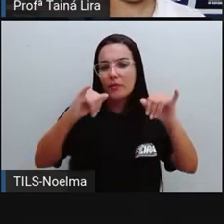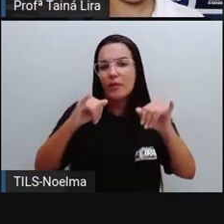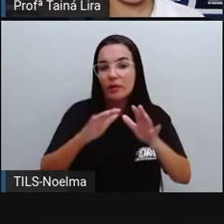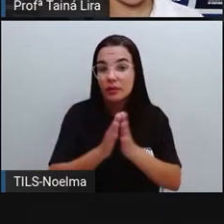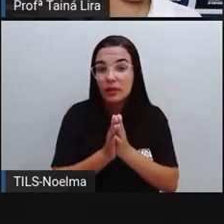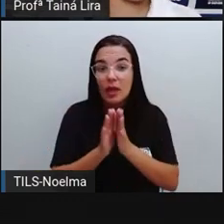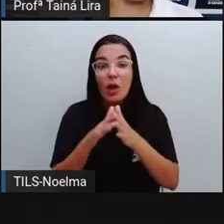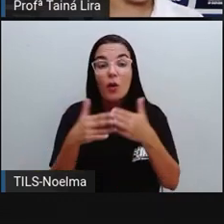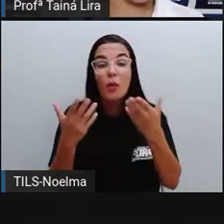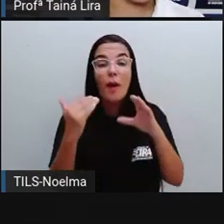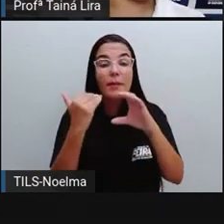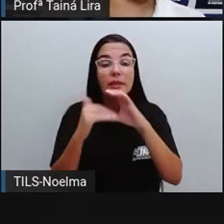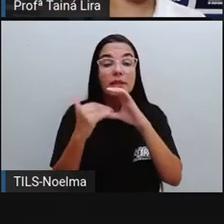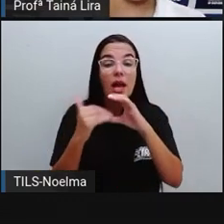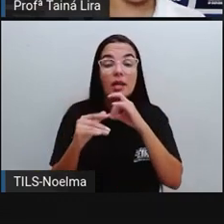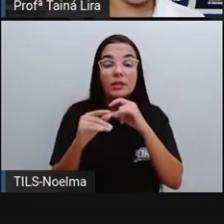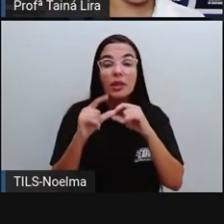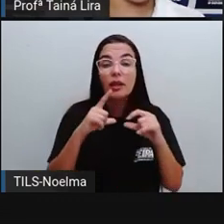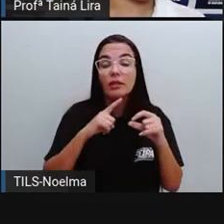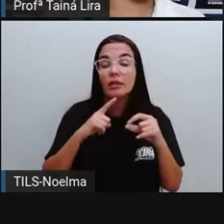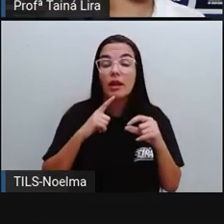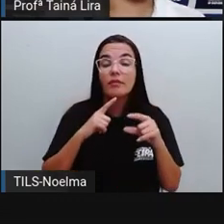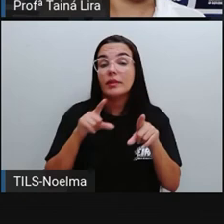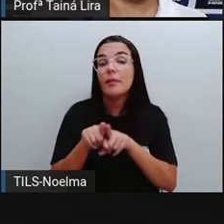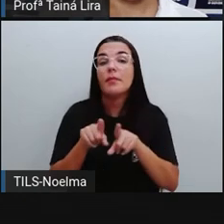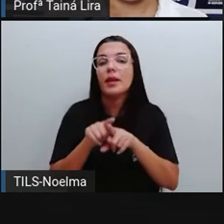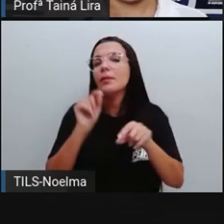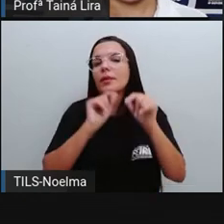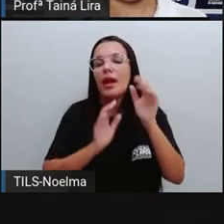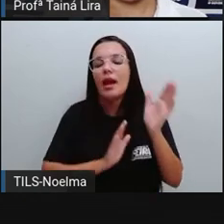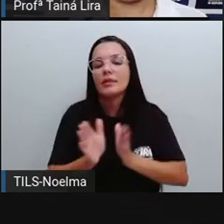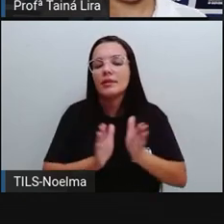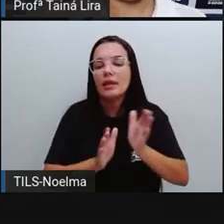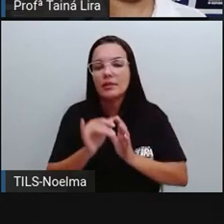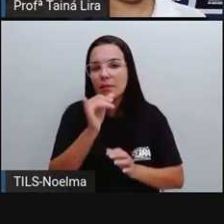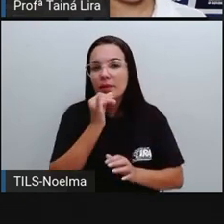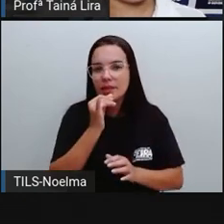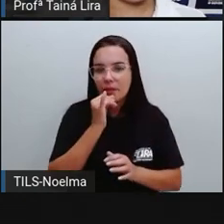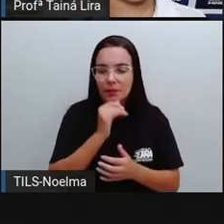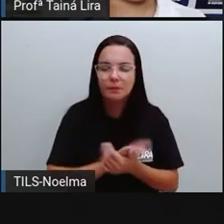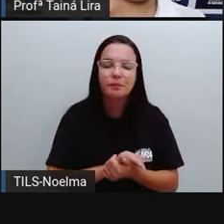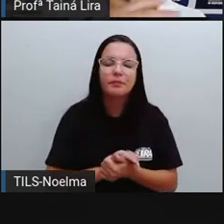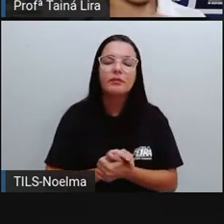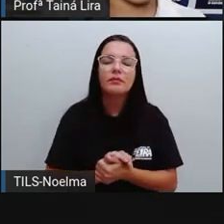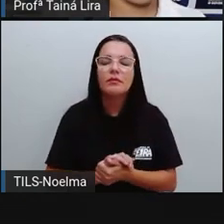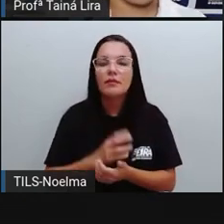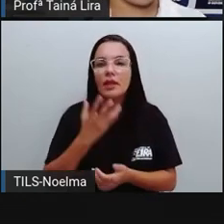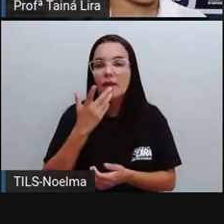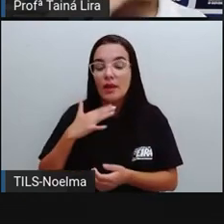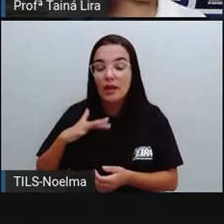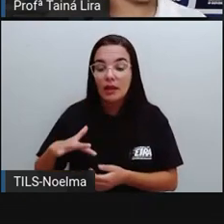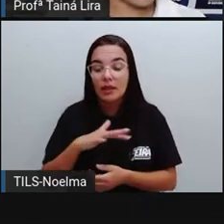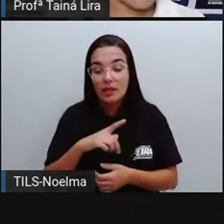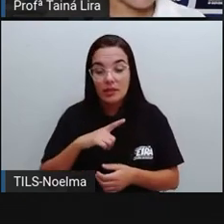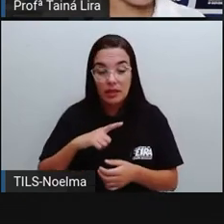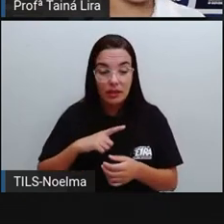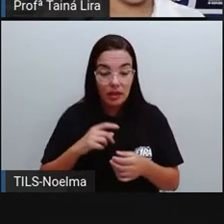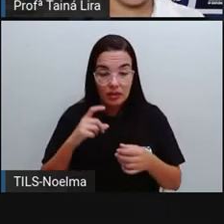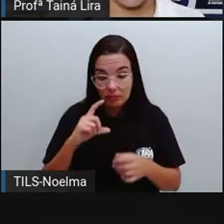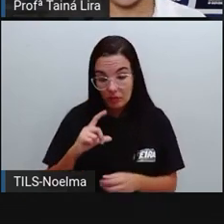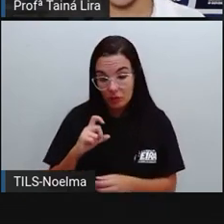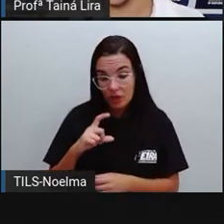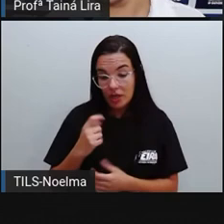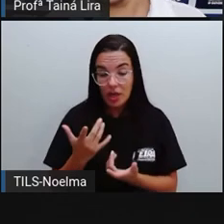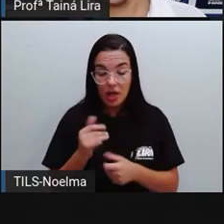observe no seu bairro e também nas mídias que você tem acesso. De repente, tem criança que acessa aí junto com o pai, a mãe, o Instagram,